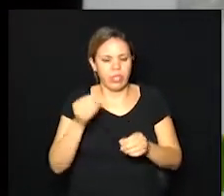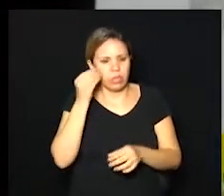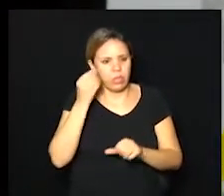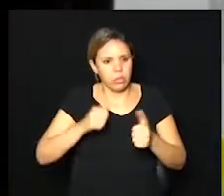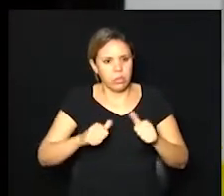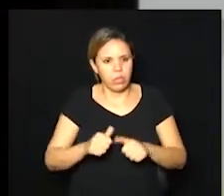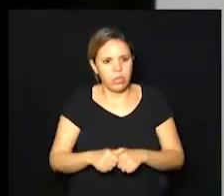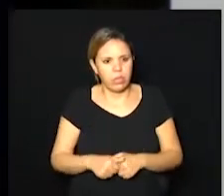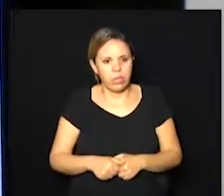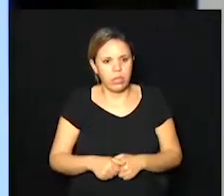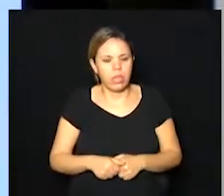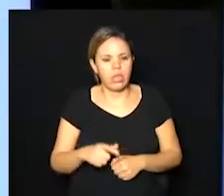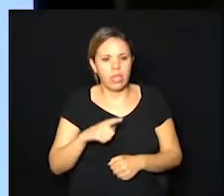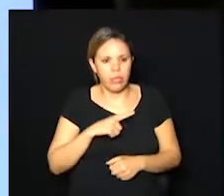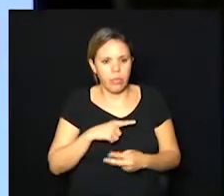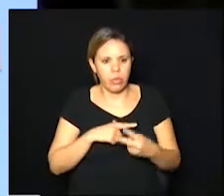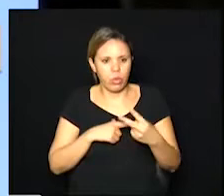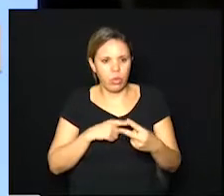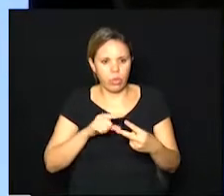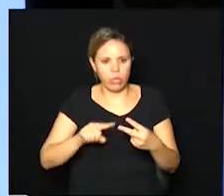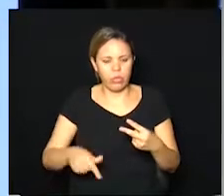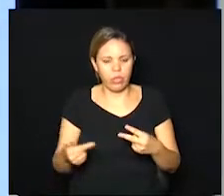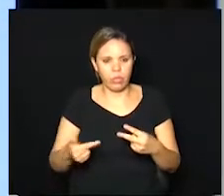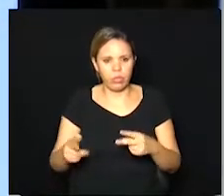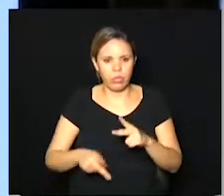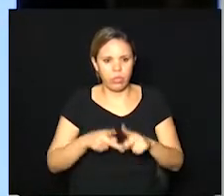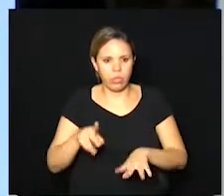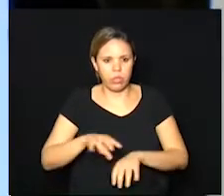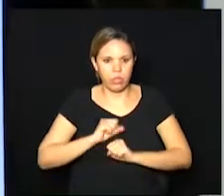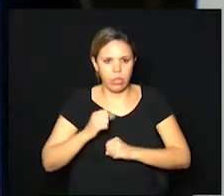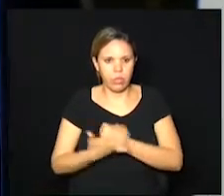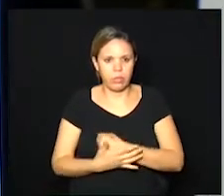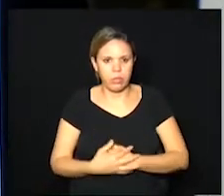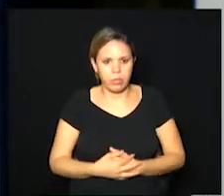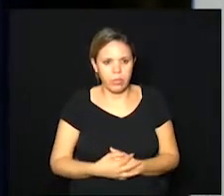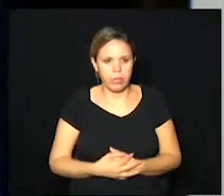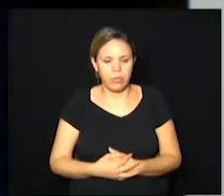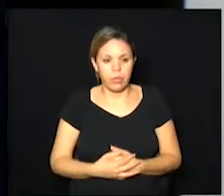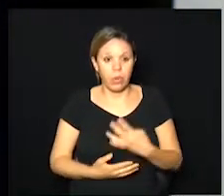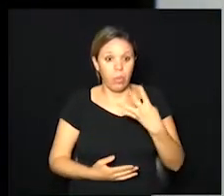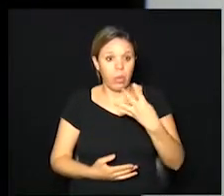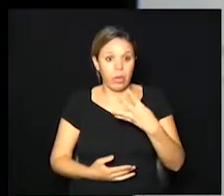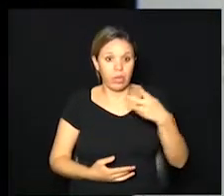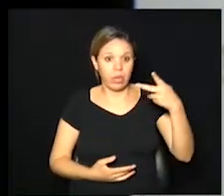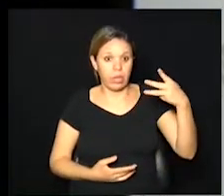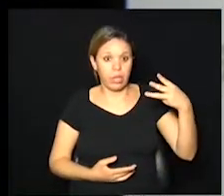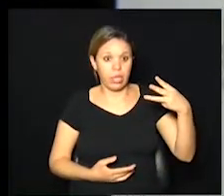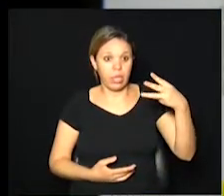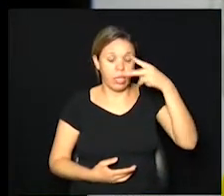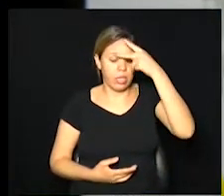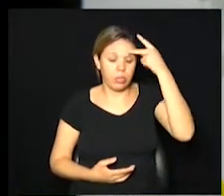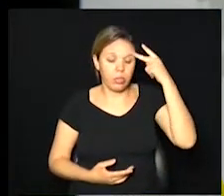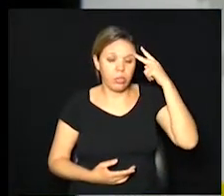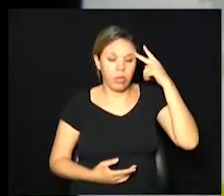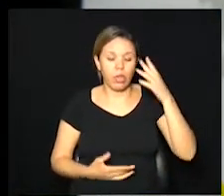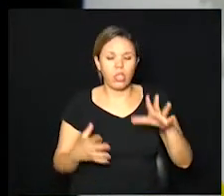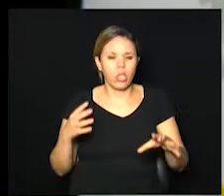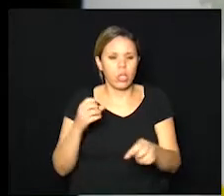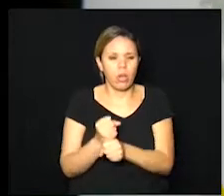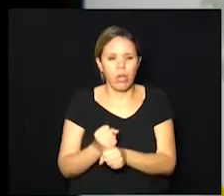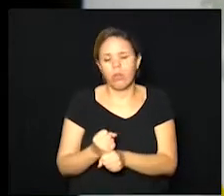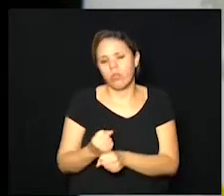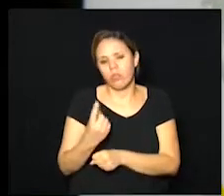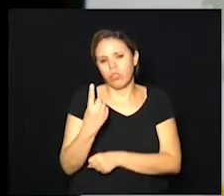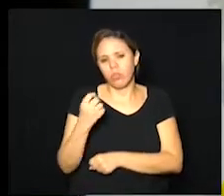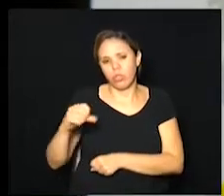tivemos 2,22% foram quantas pessoas que testaram positivo? 43 então de mil novecentos 43 testou